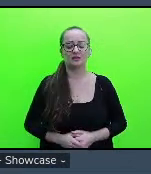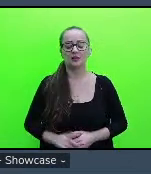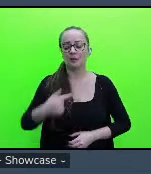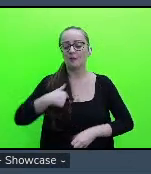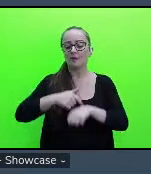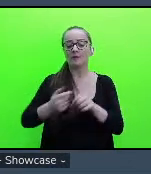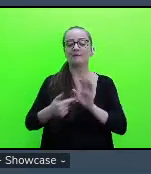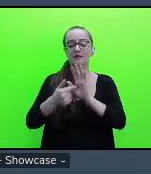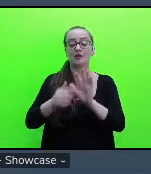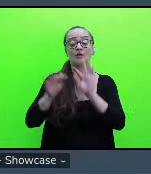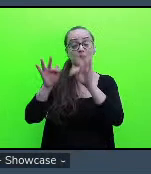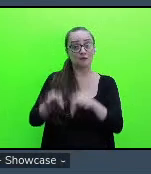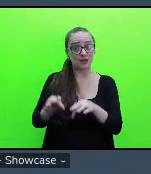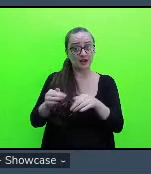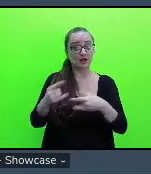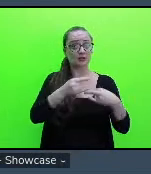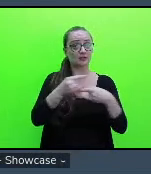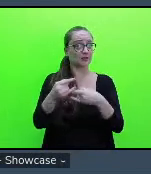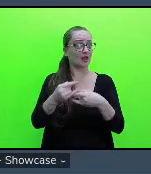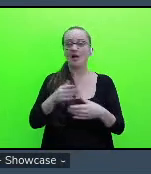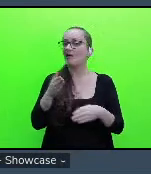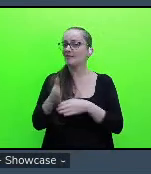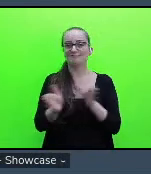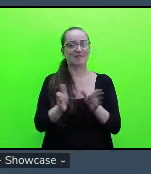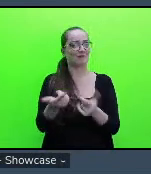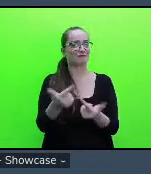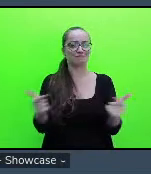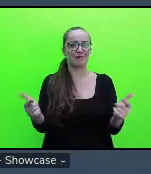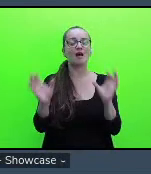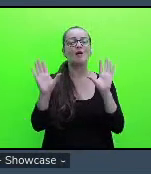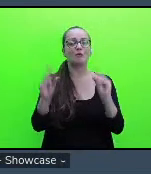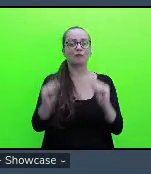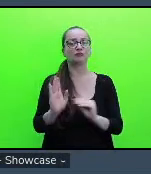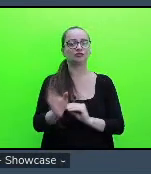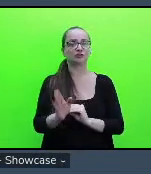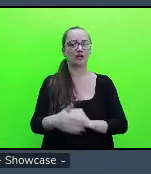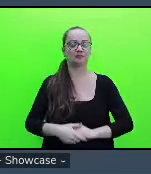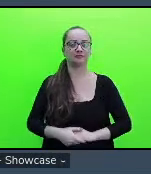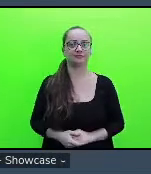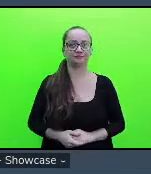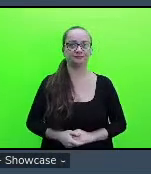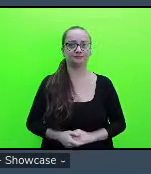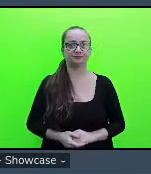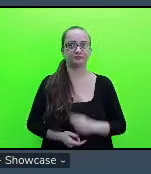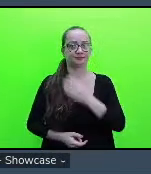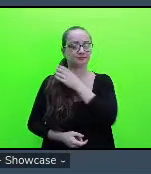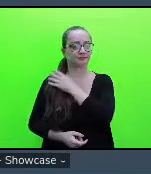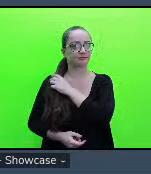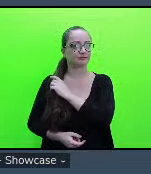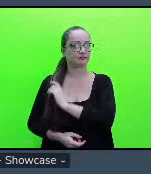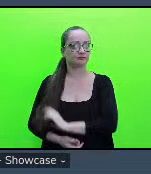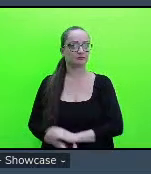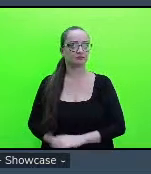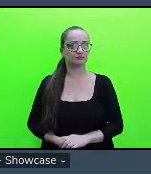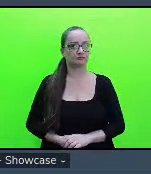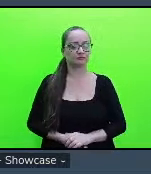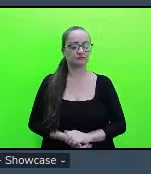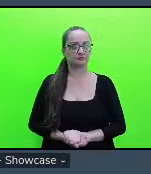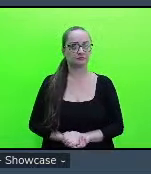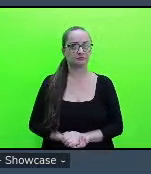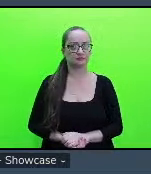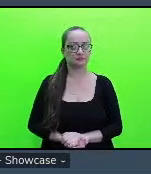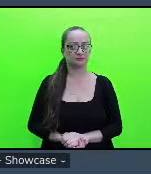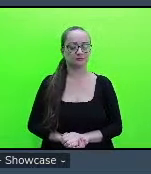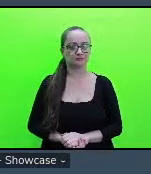da transmissão vocês já não tem mais acesso a esse formulário tá bem consigo restabelecer aqui